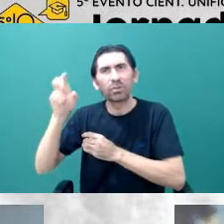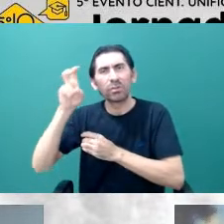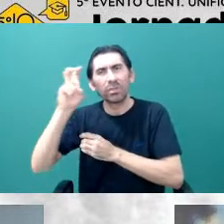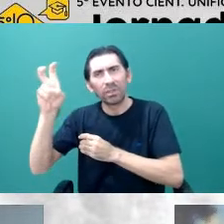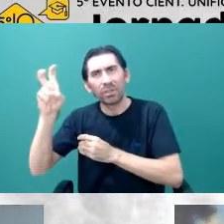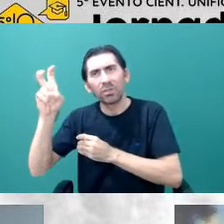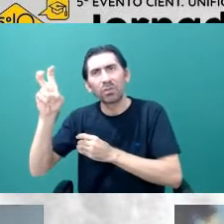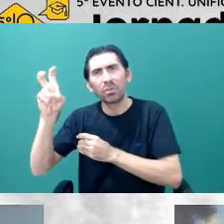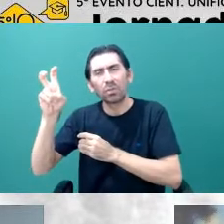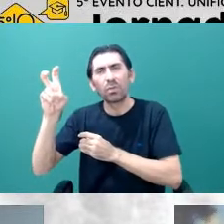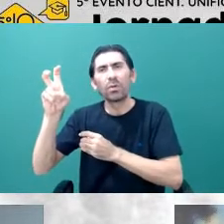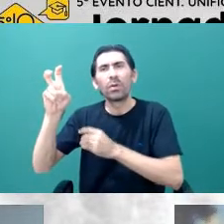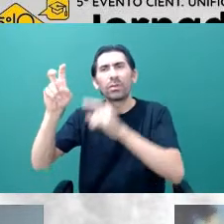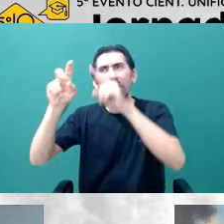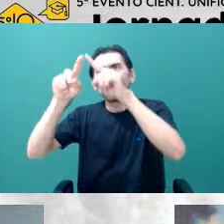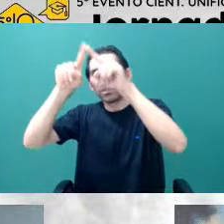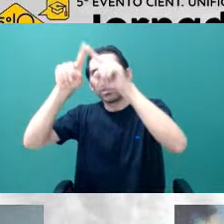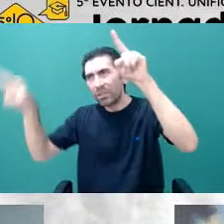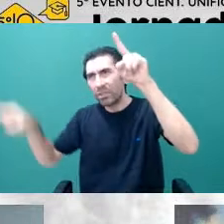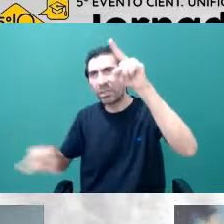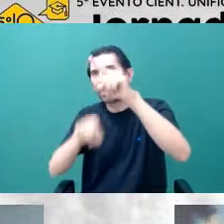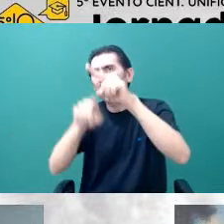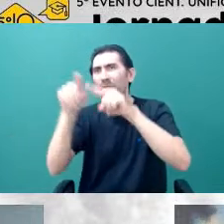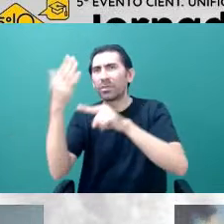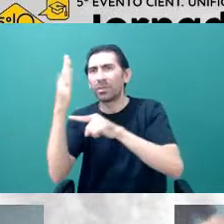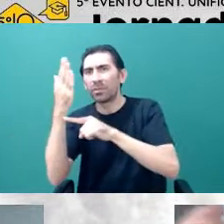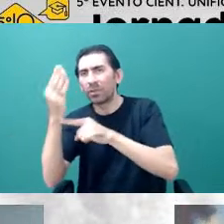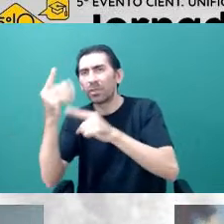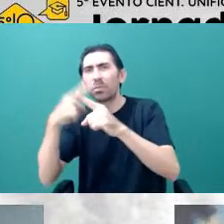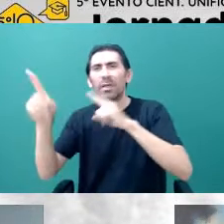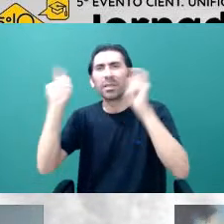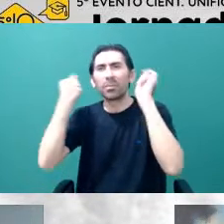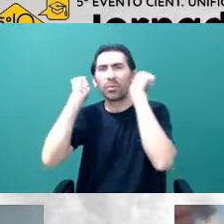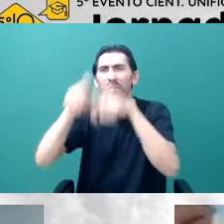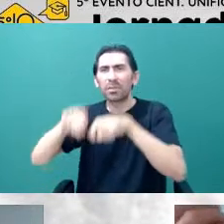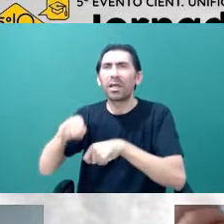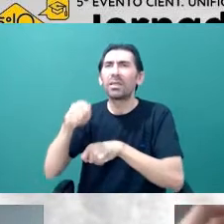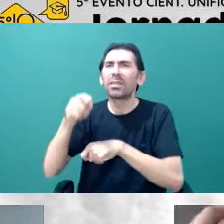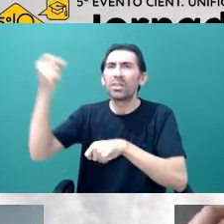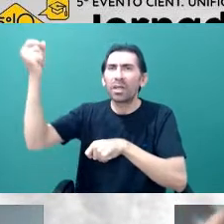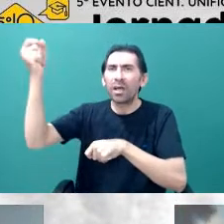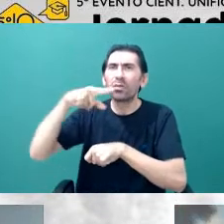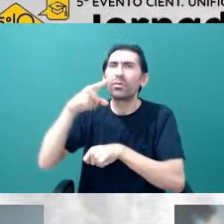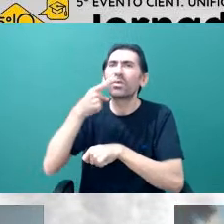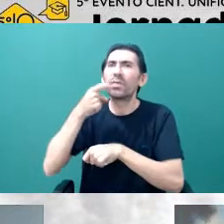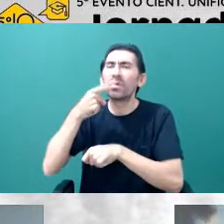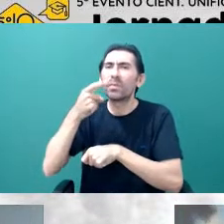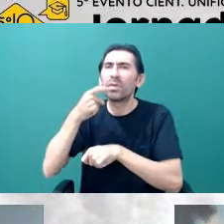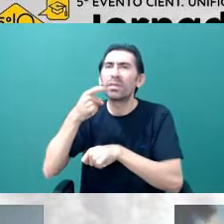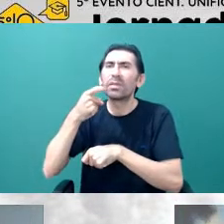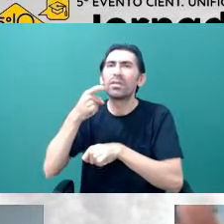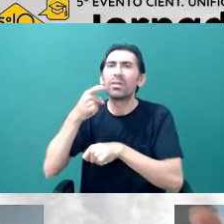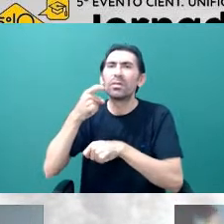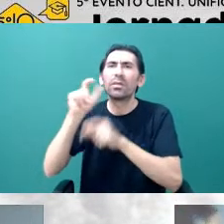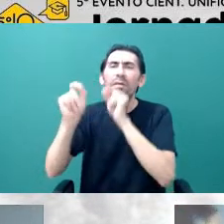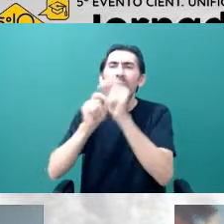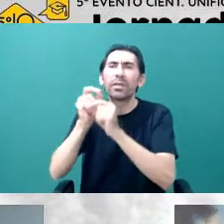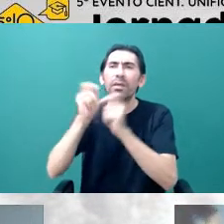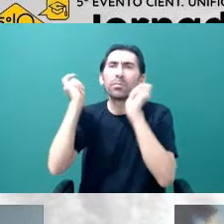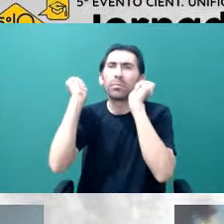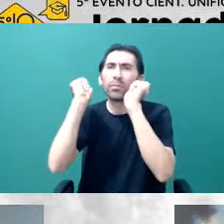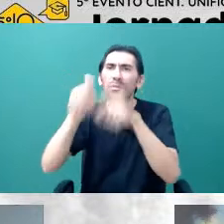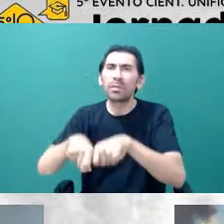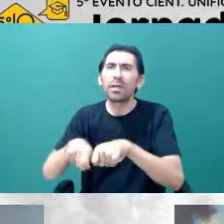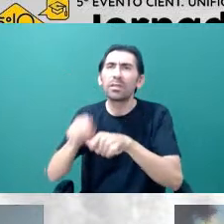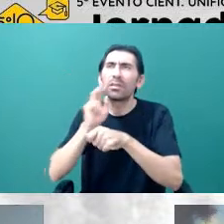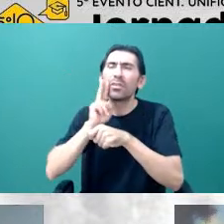mas a grande capacidade dele é no infravermelho. Lembrando que no infravermelho você usa para quê? Para poder observar